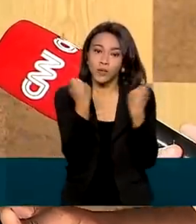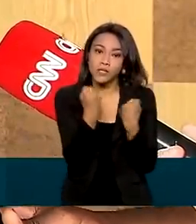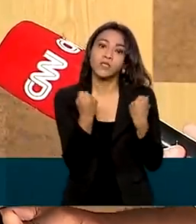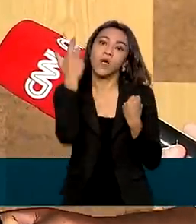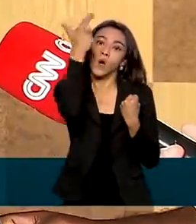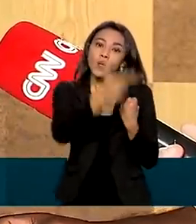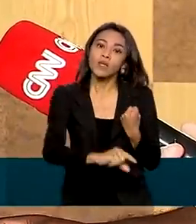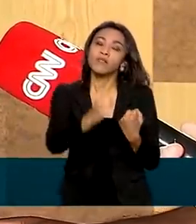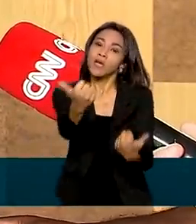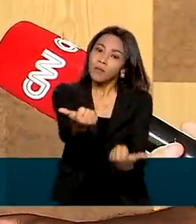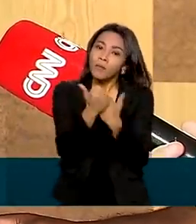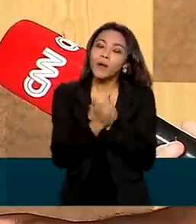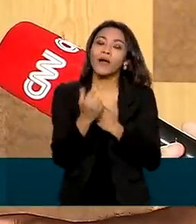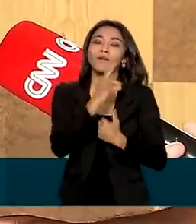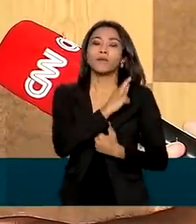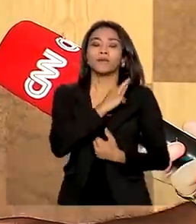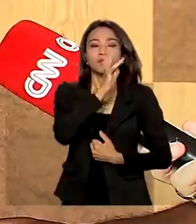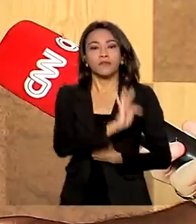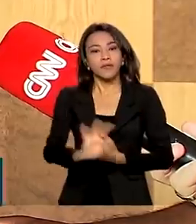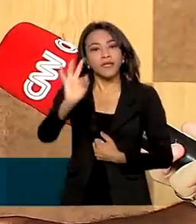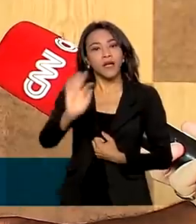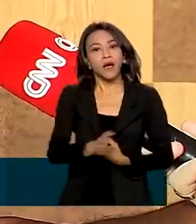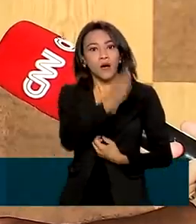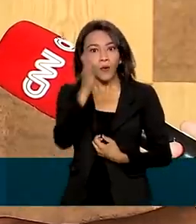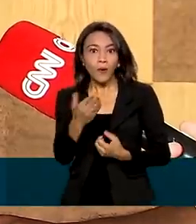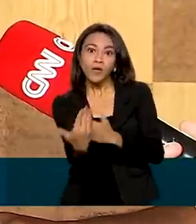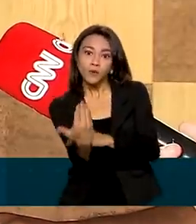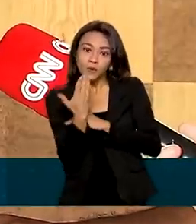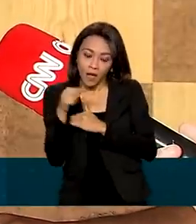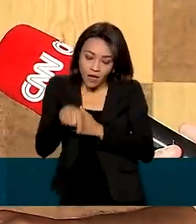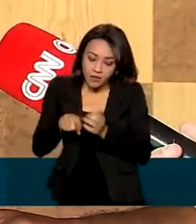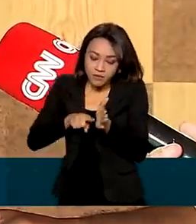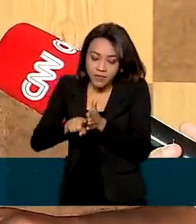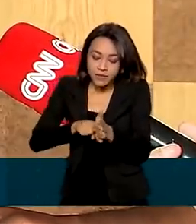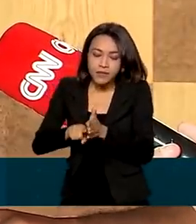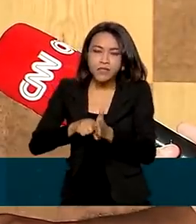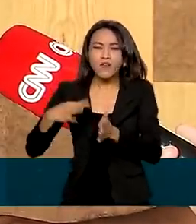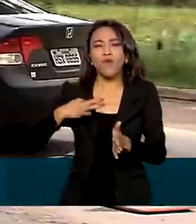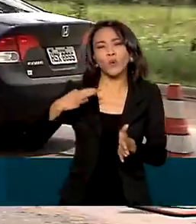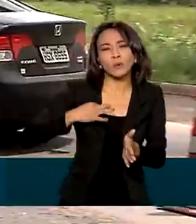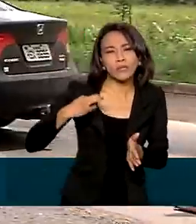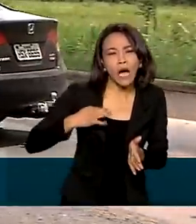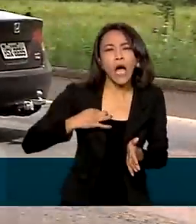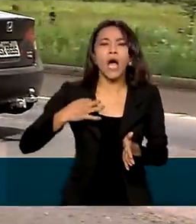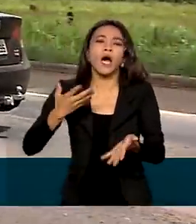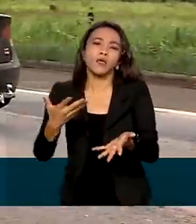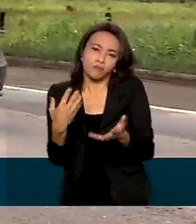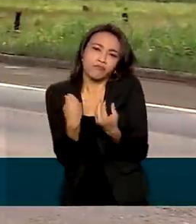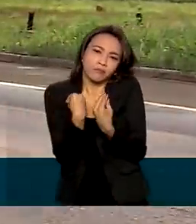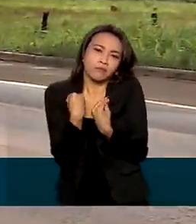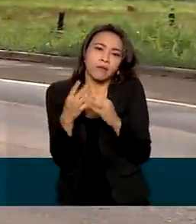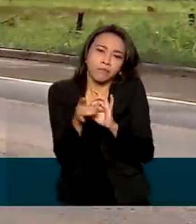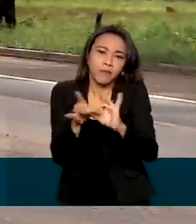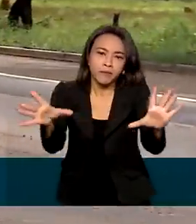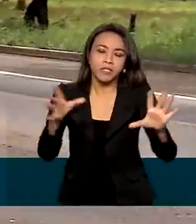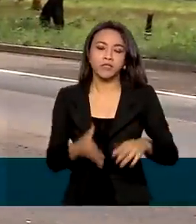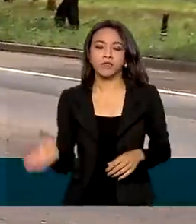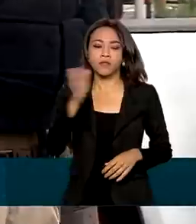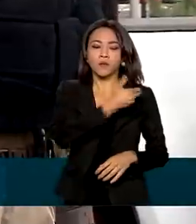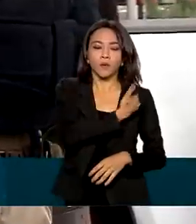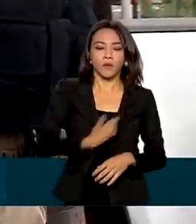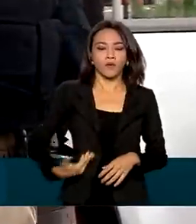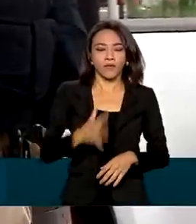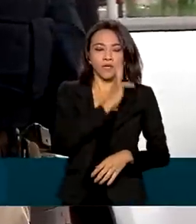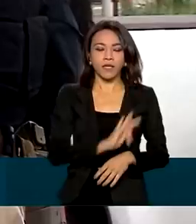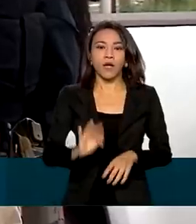contribua com a Polícia Rodoviária Federal e com a pesquisa em geral, sendo voluntário, fornecendo material. O governo vai investir R$ 2